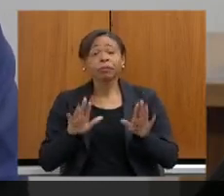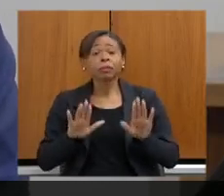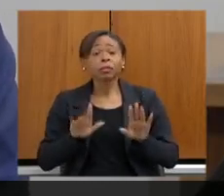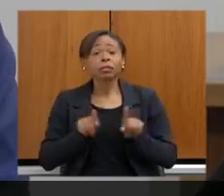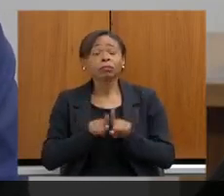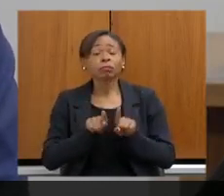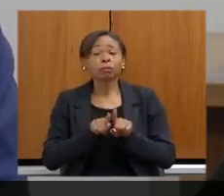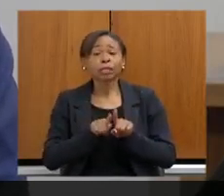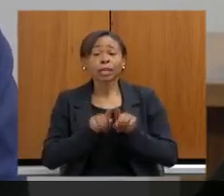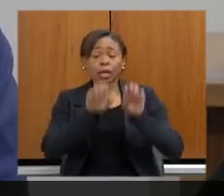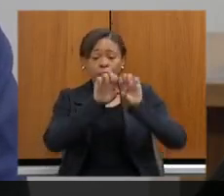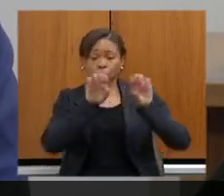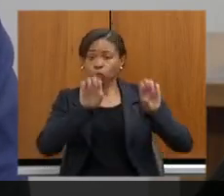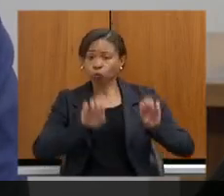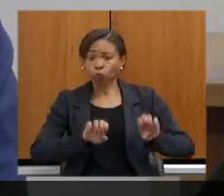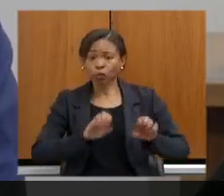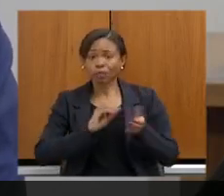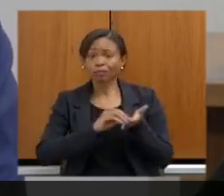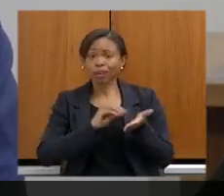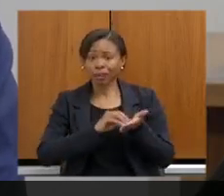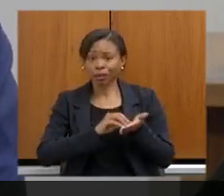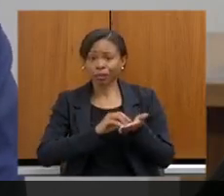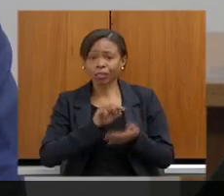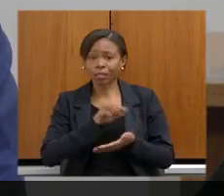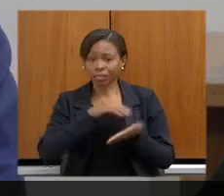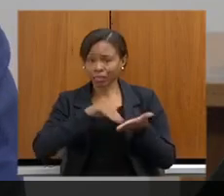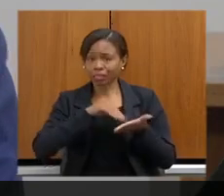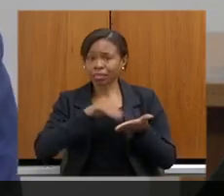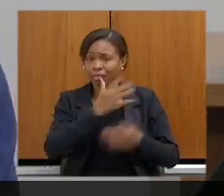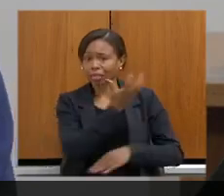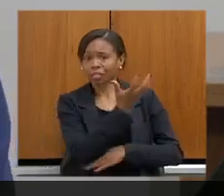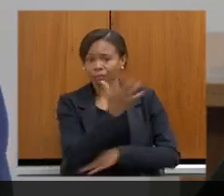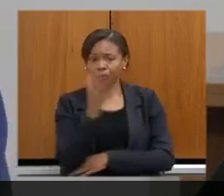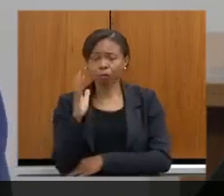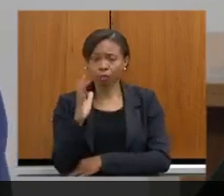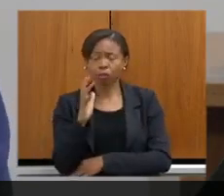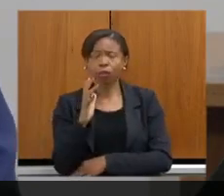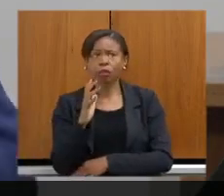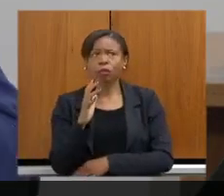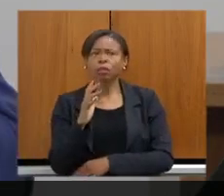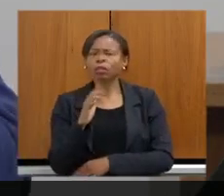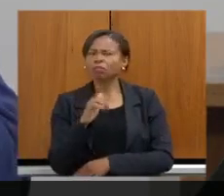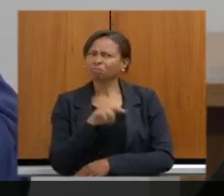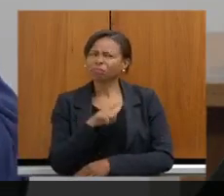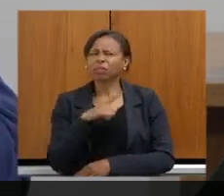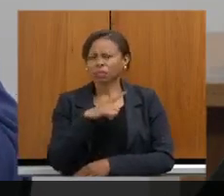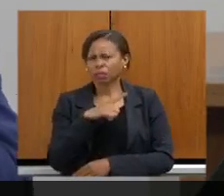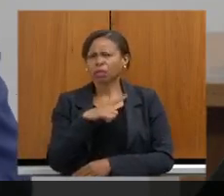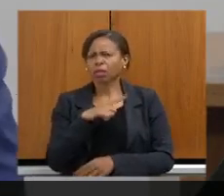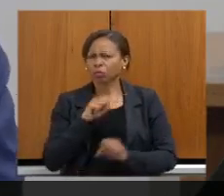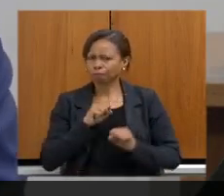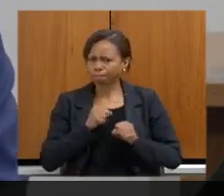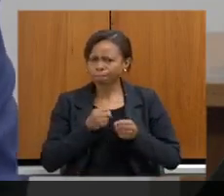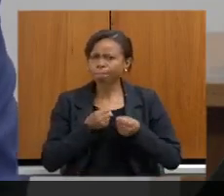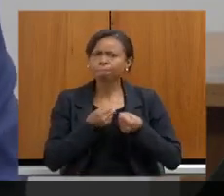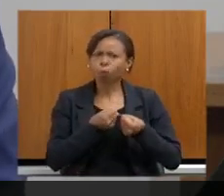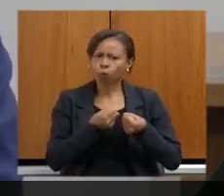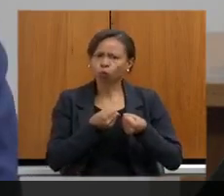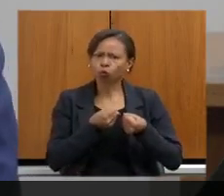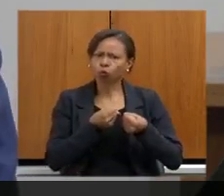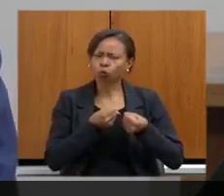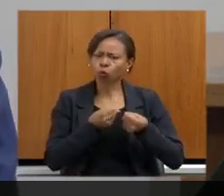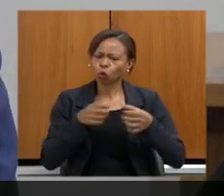Secretaria de Meio Ambiente, embora tenha um esforço coletivo